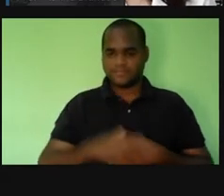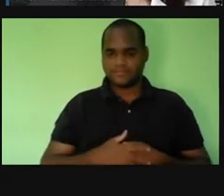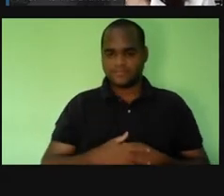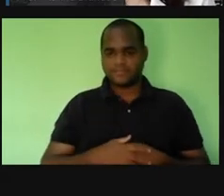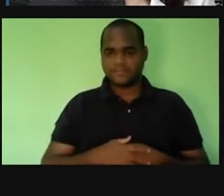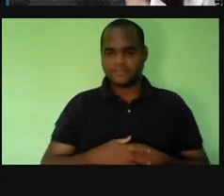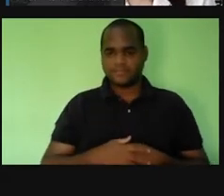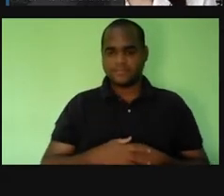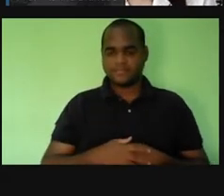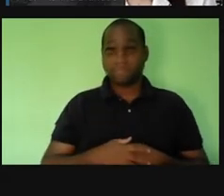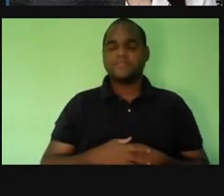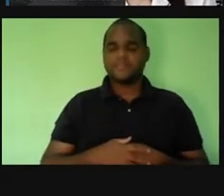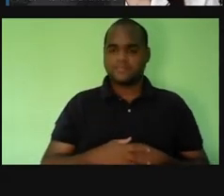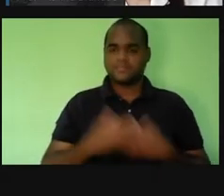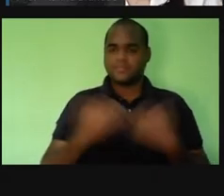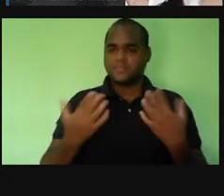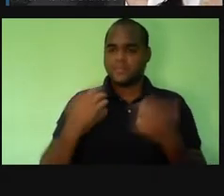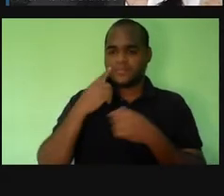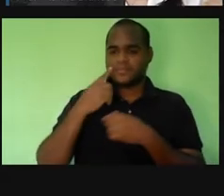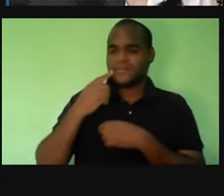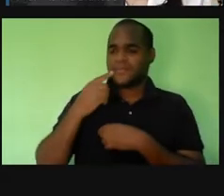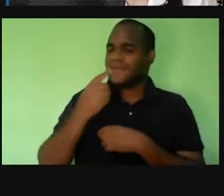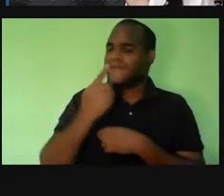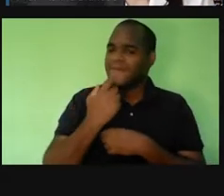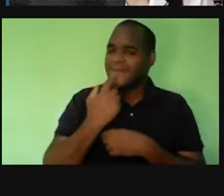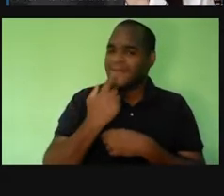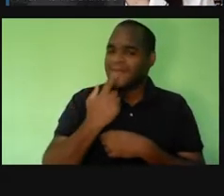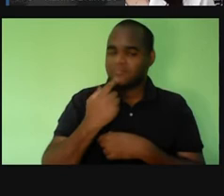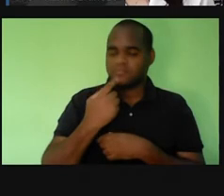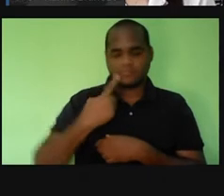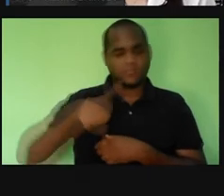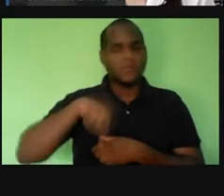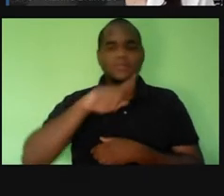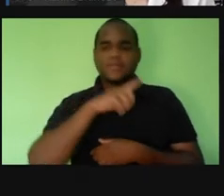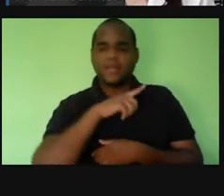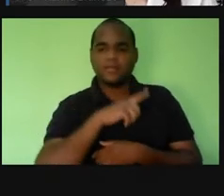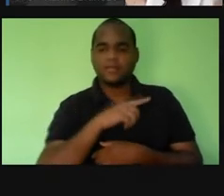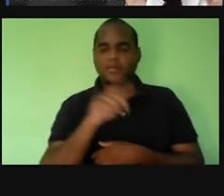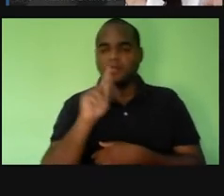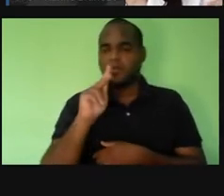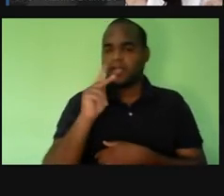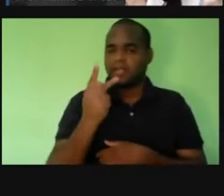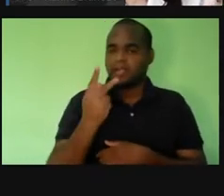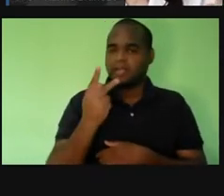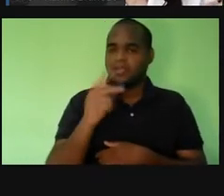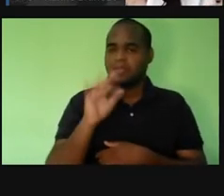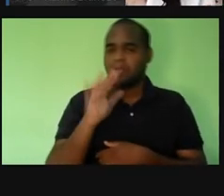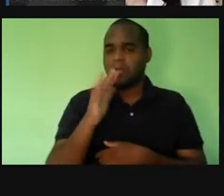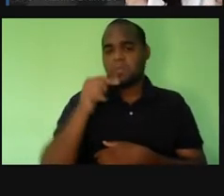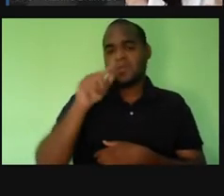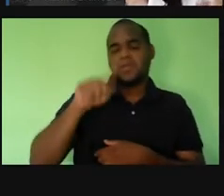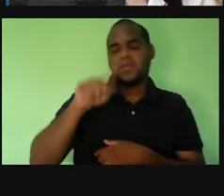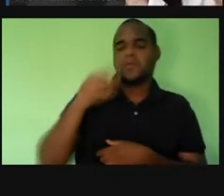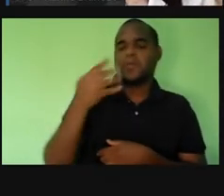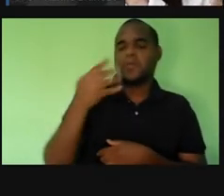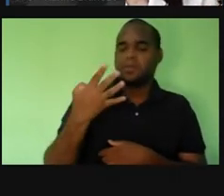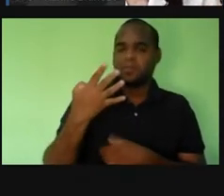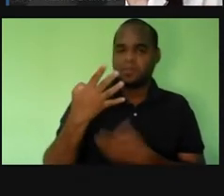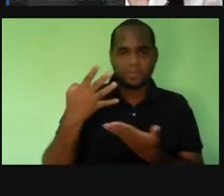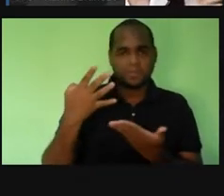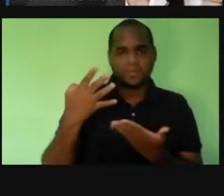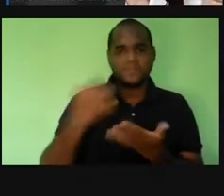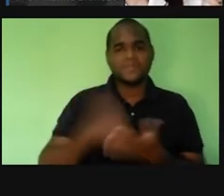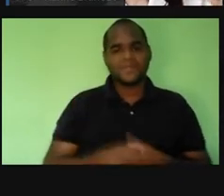pega agora, por exemplo, o sangue, o nosso sangue, o nosso sangue tem um pH por volta de 7,4, tá?